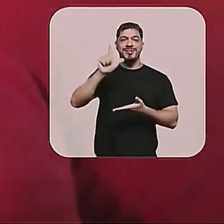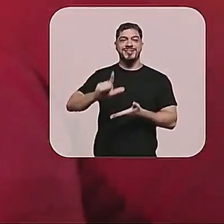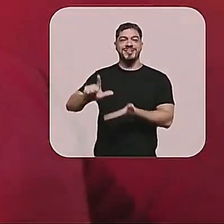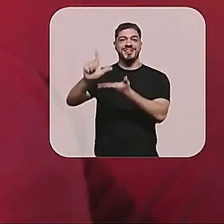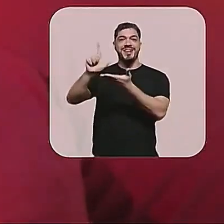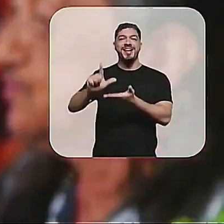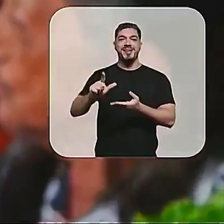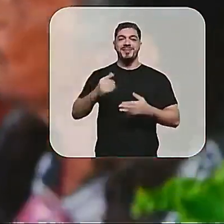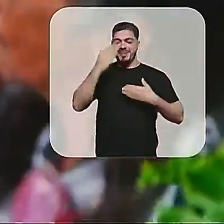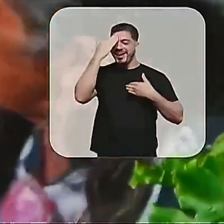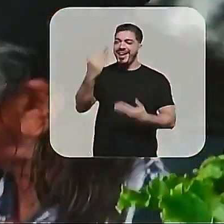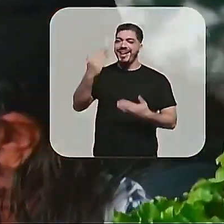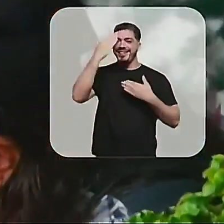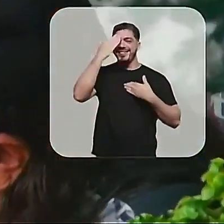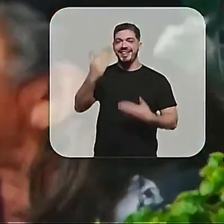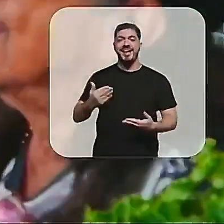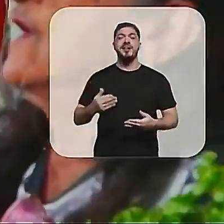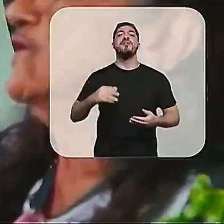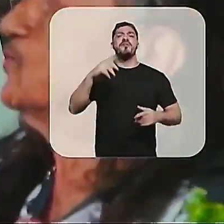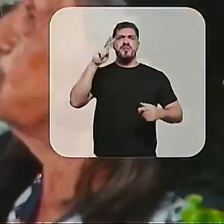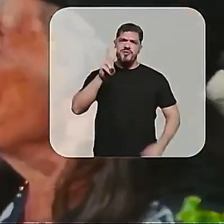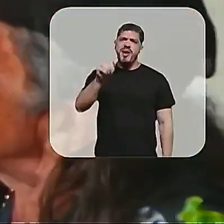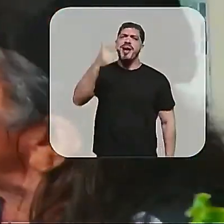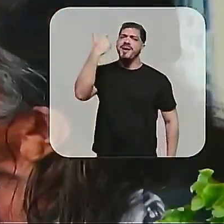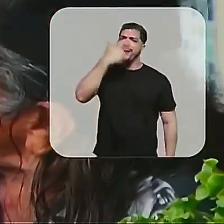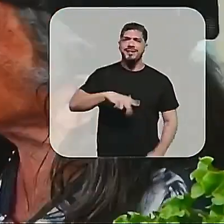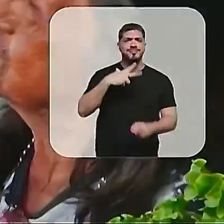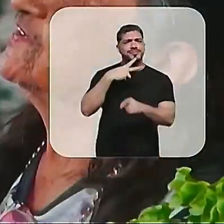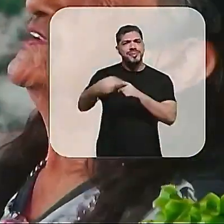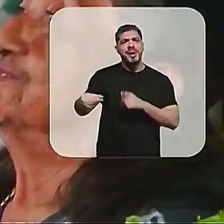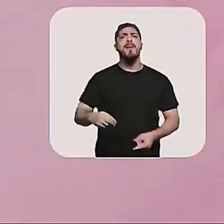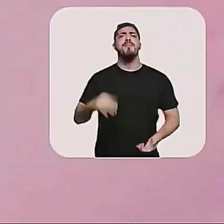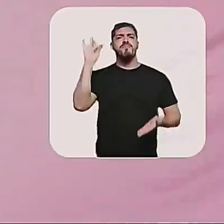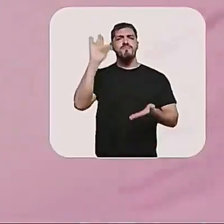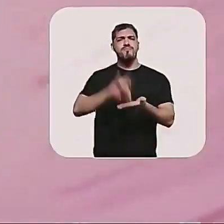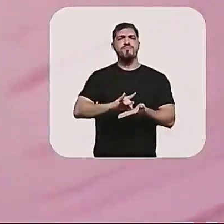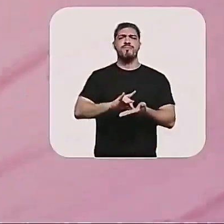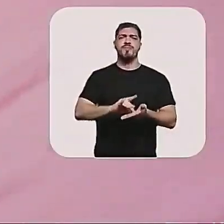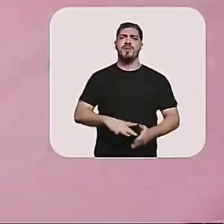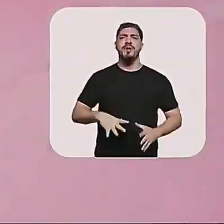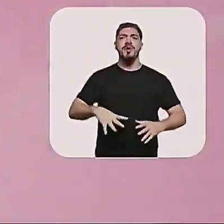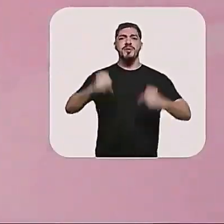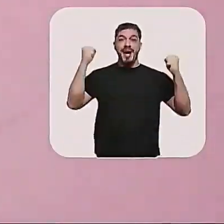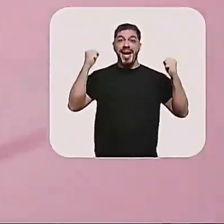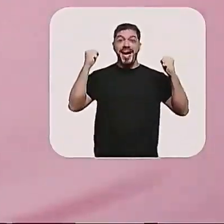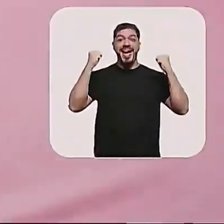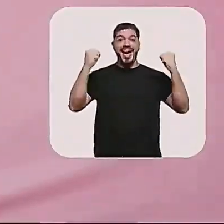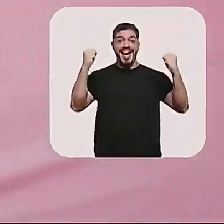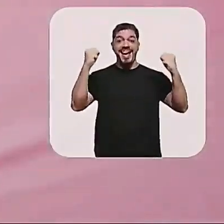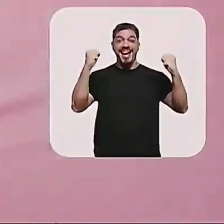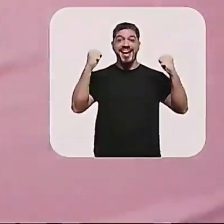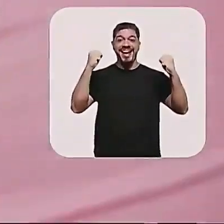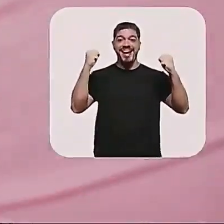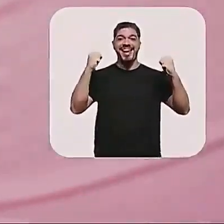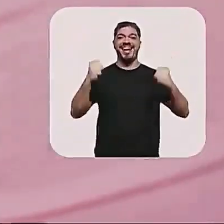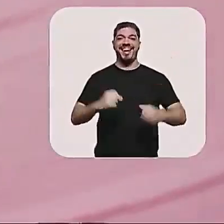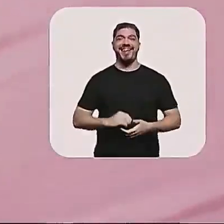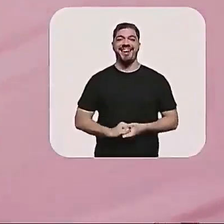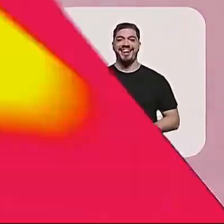coração. Valeu, meu amigo. O senhor vai ganhar. O senhor merece. Vamos ganhar ou não vai? Vamos ganhar, vamos ganhar.